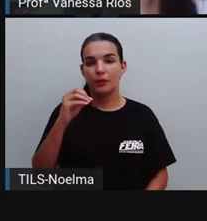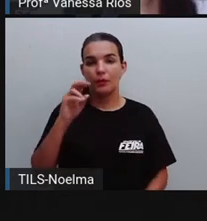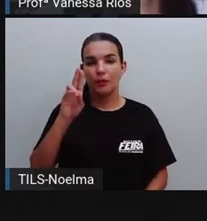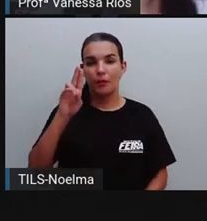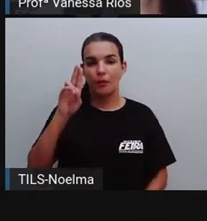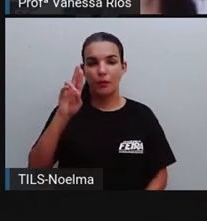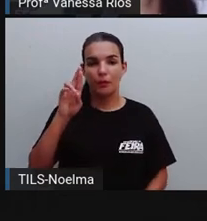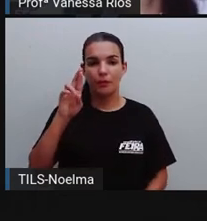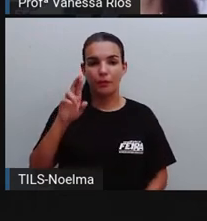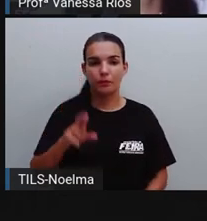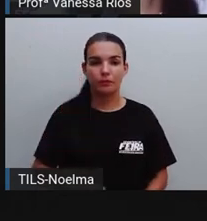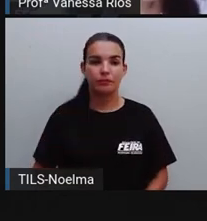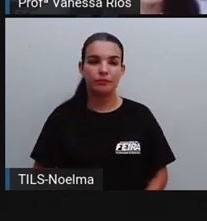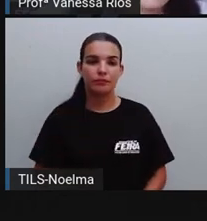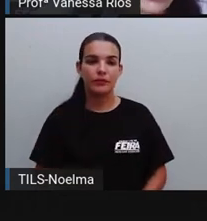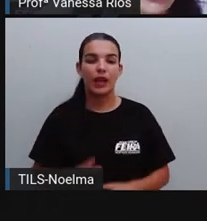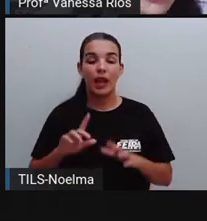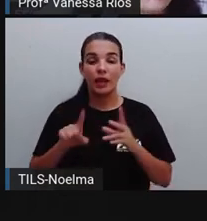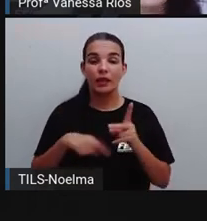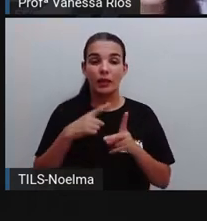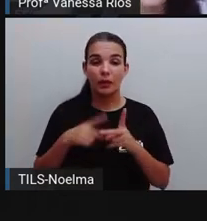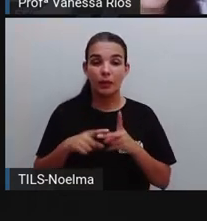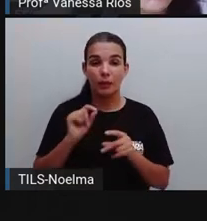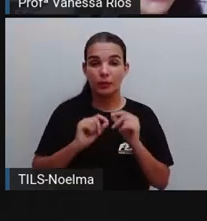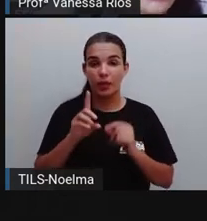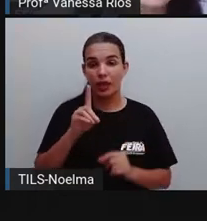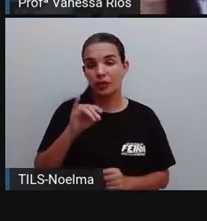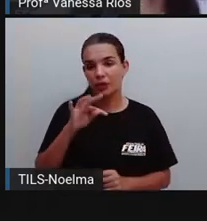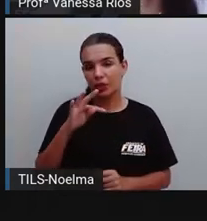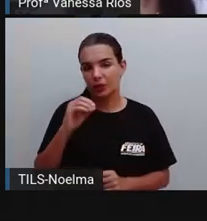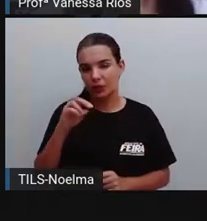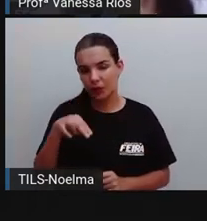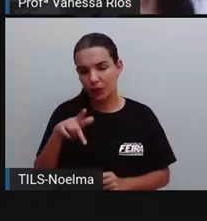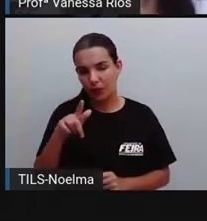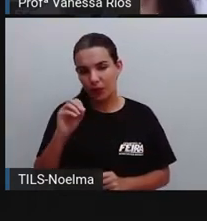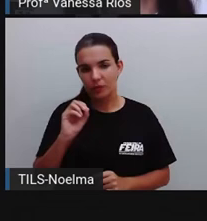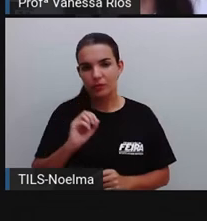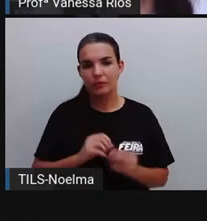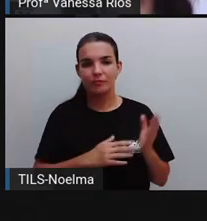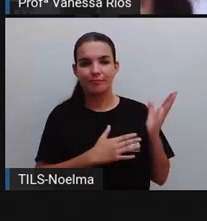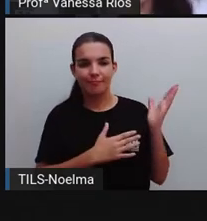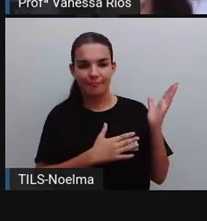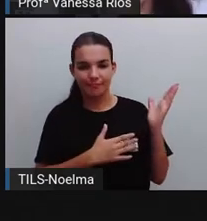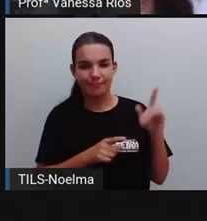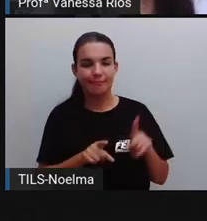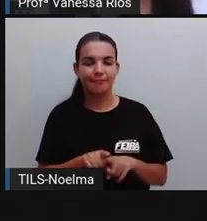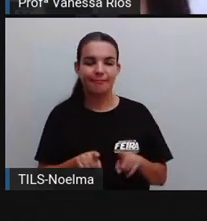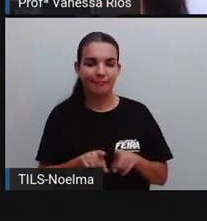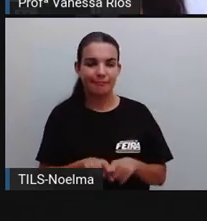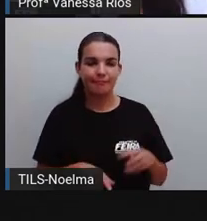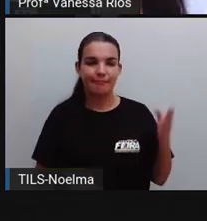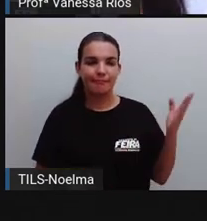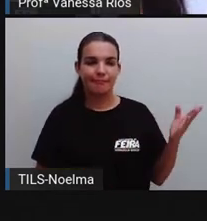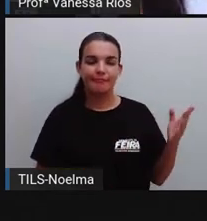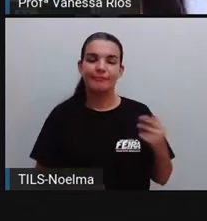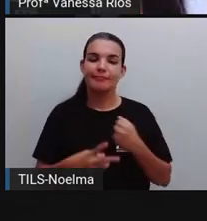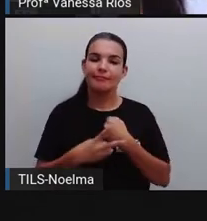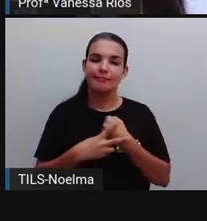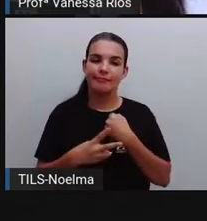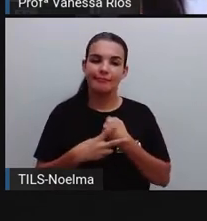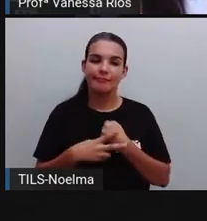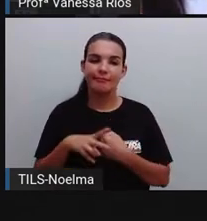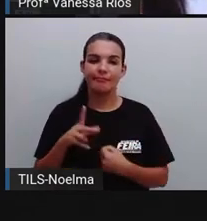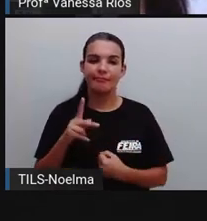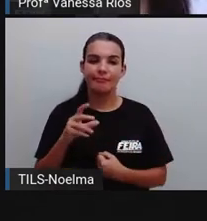a propulou aqui, Depois dos ditongos, coisa, maisina e lousa. E também na conjugação dos